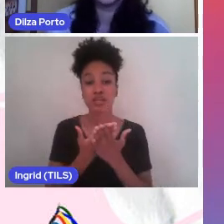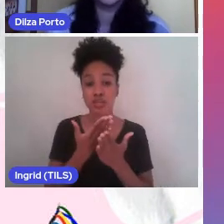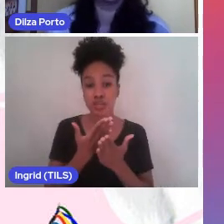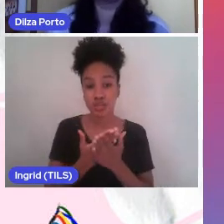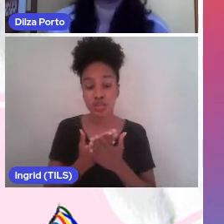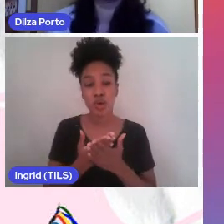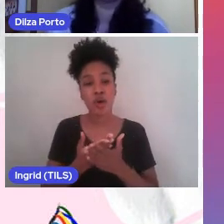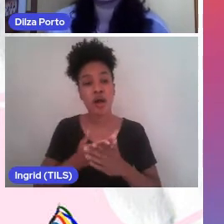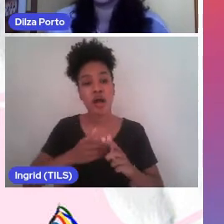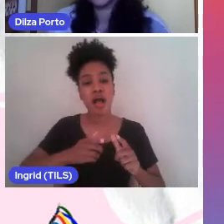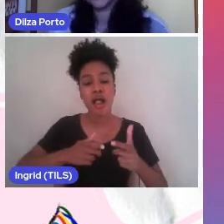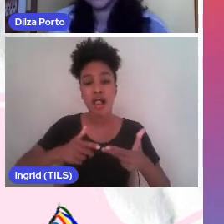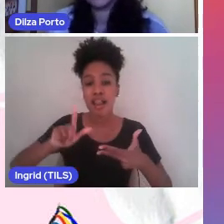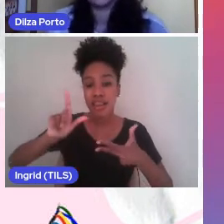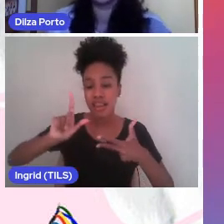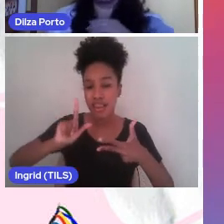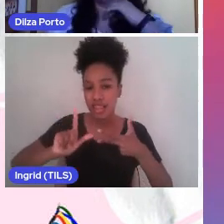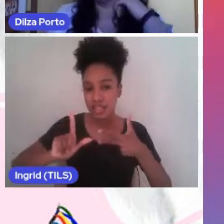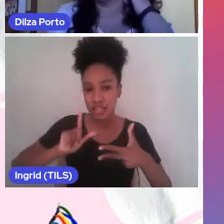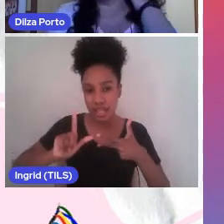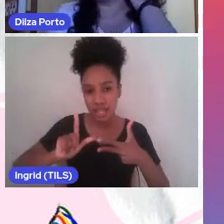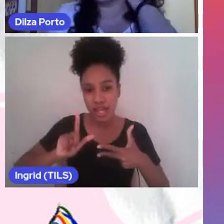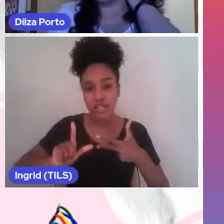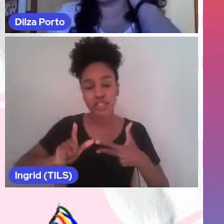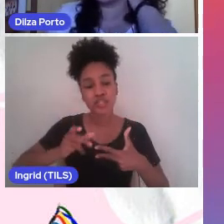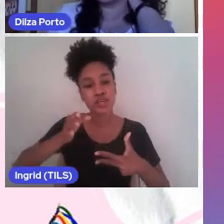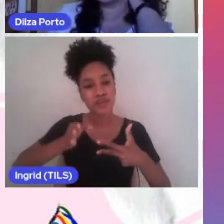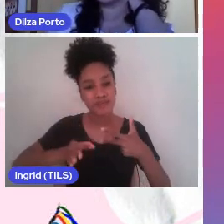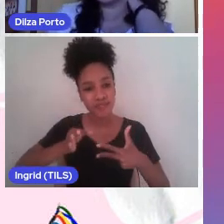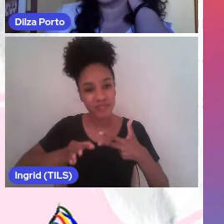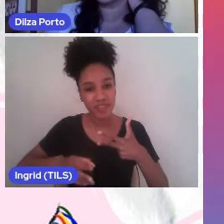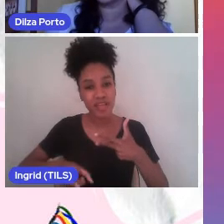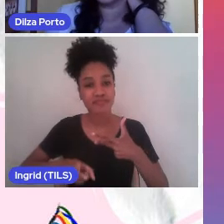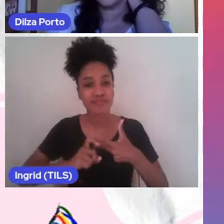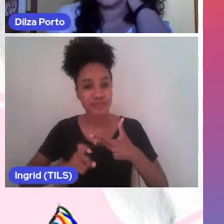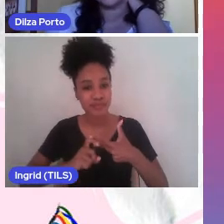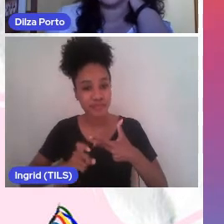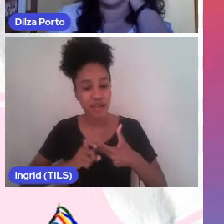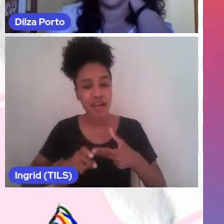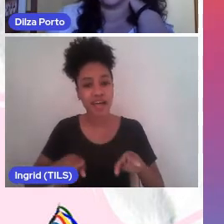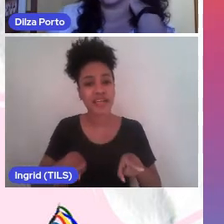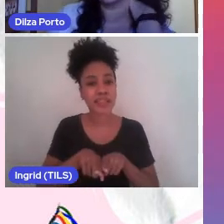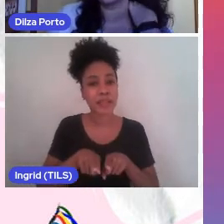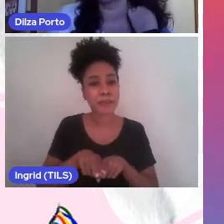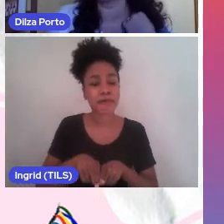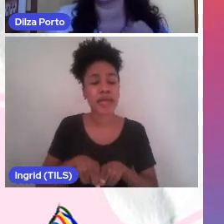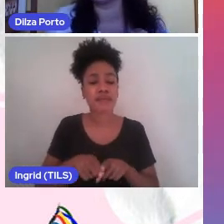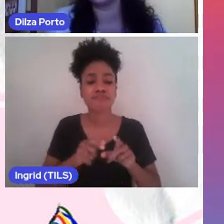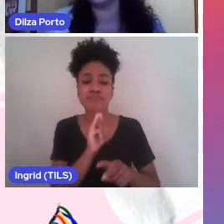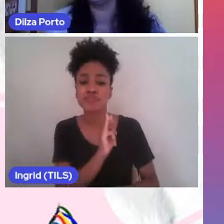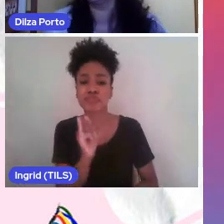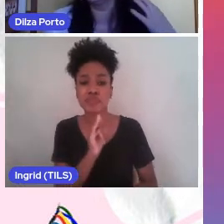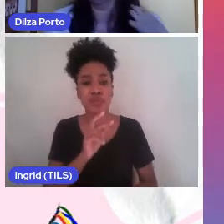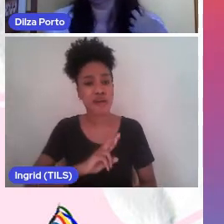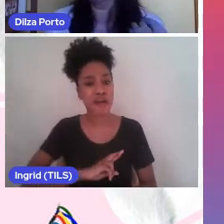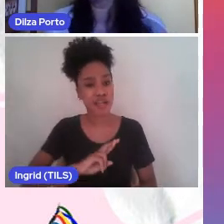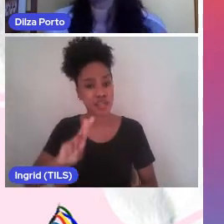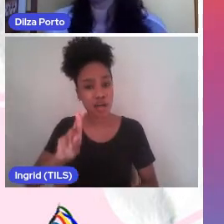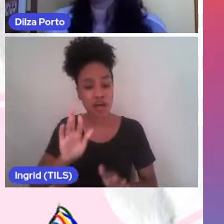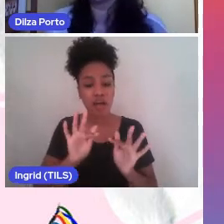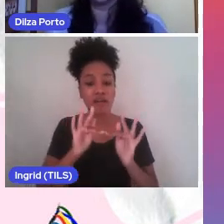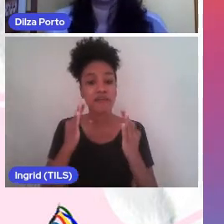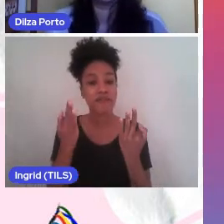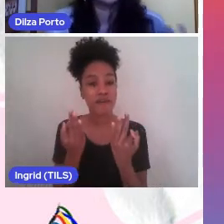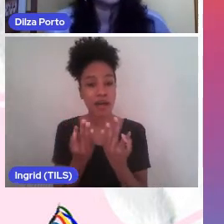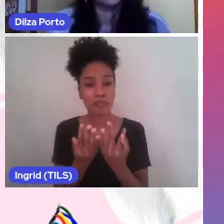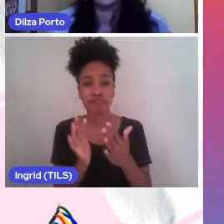legislativo, executivo e judiciário, mas também pensamos em instituições religiosas, família, mídias